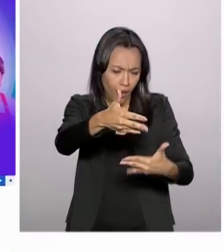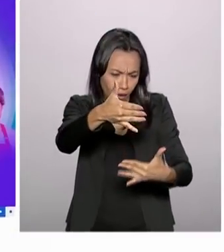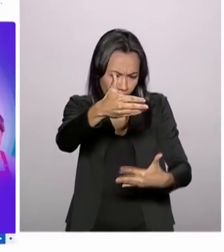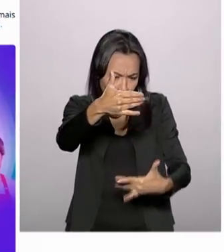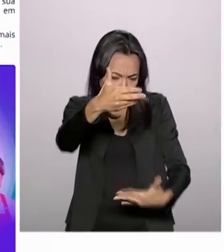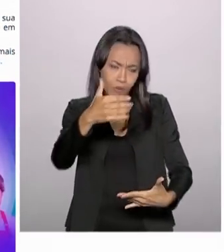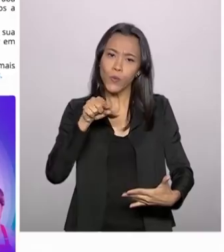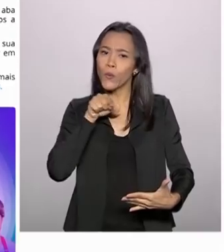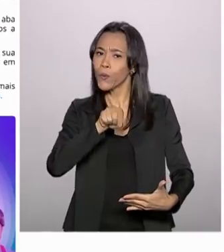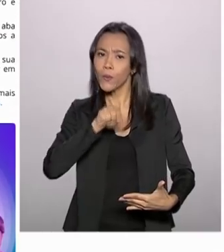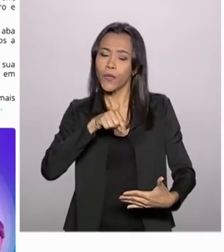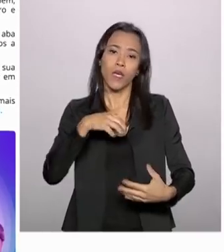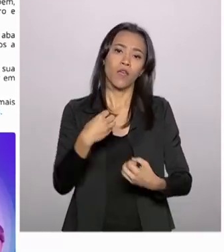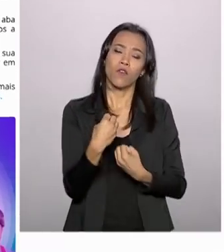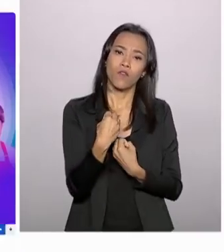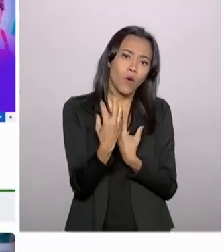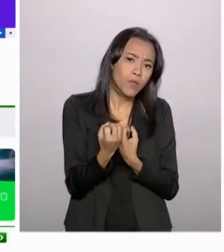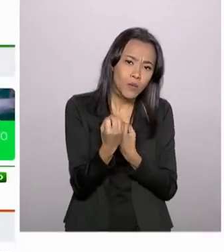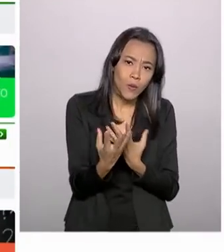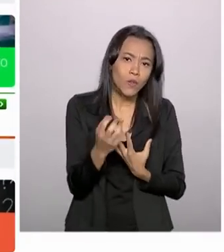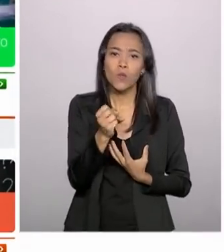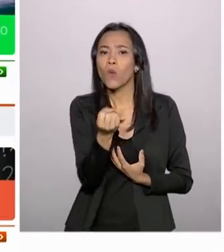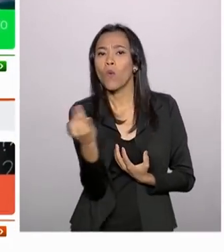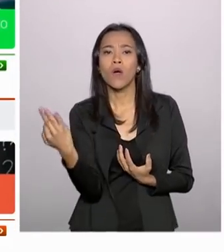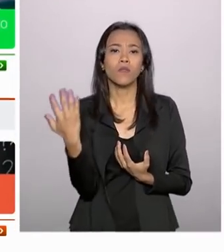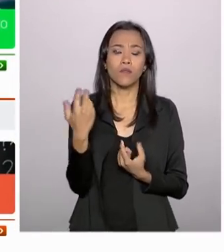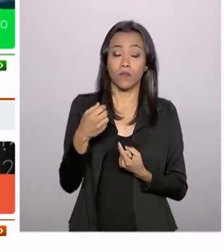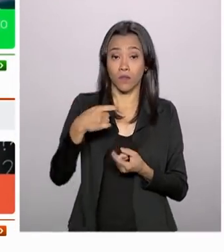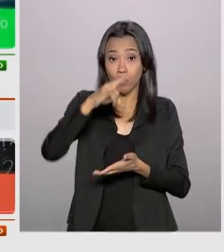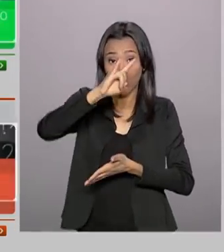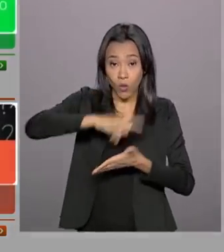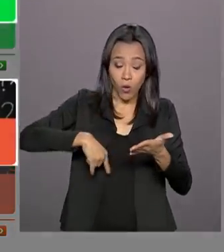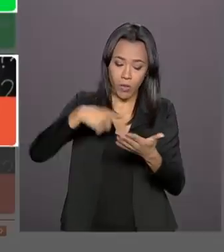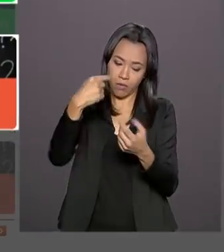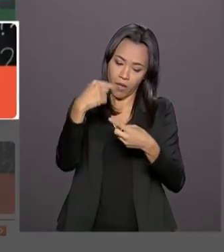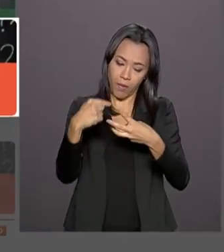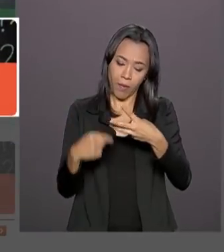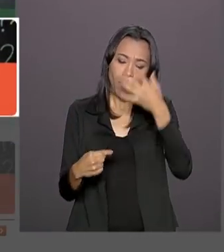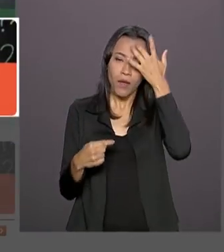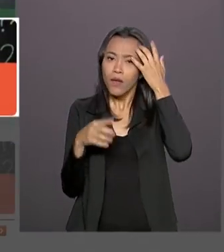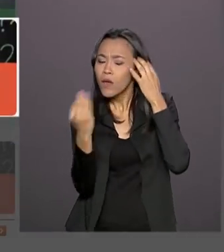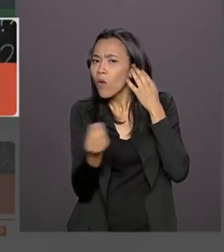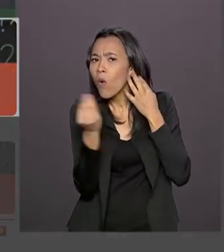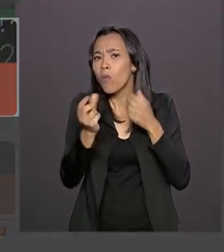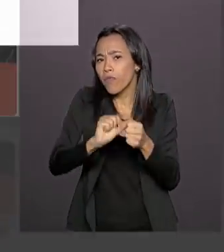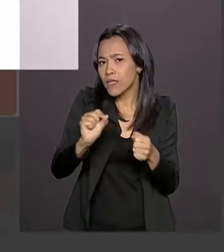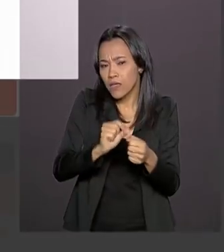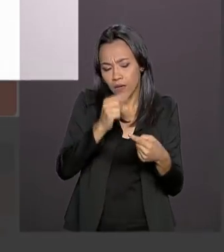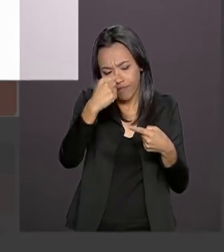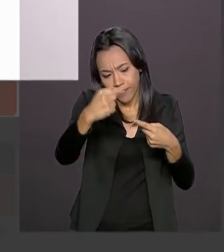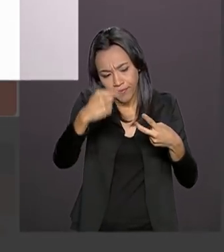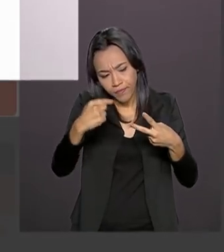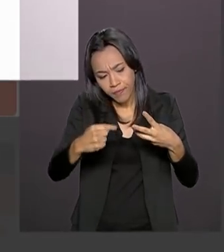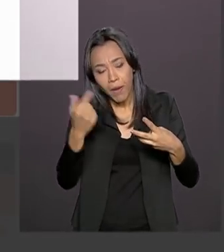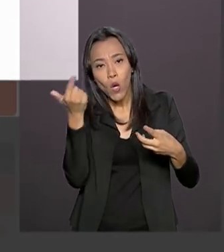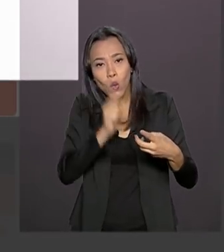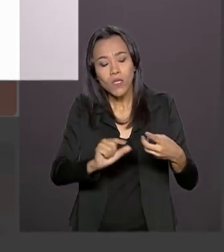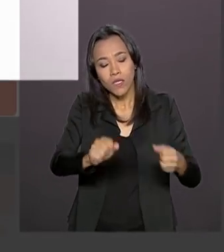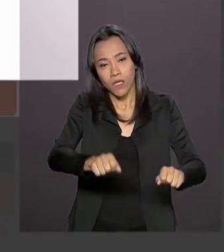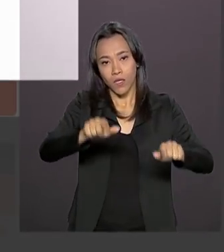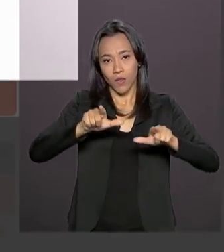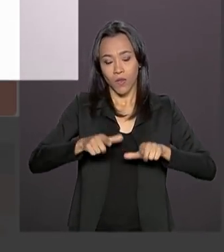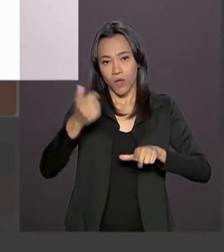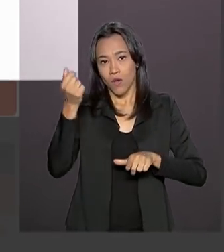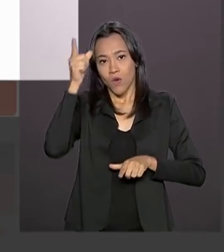Lá você pode descobrir qual a documentação necessária e os passos a percorrer para conseguir autorização de